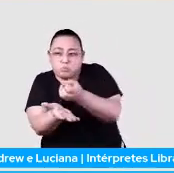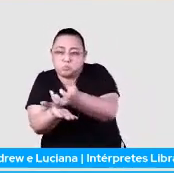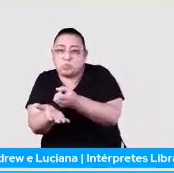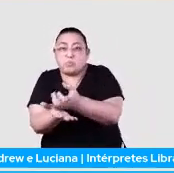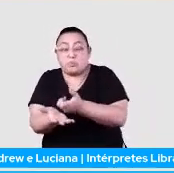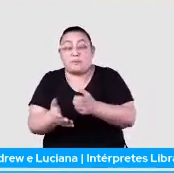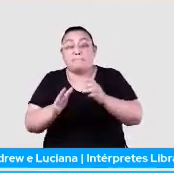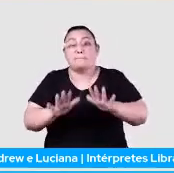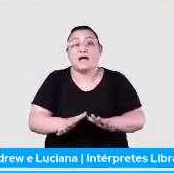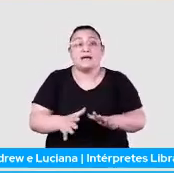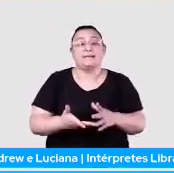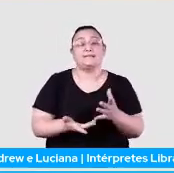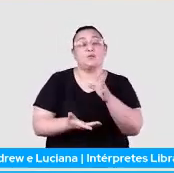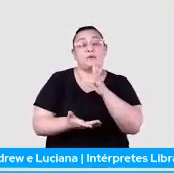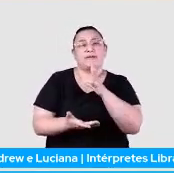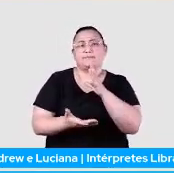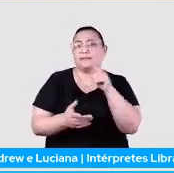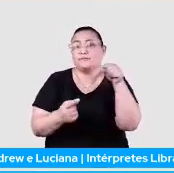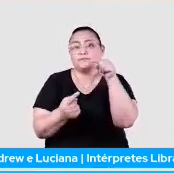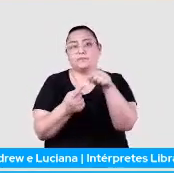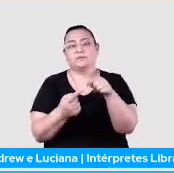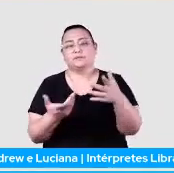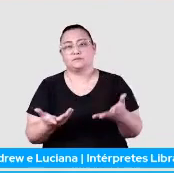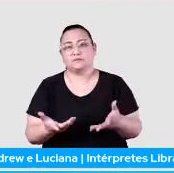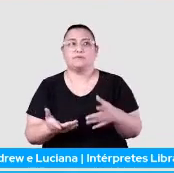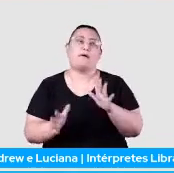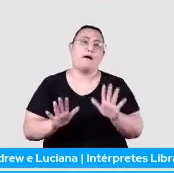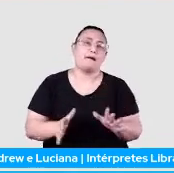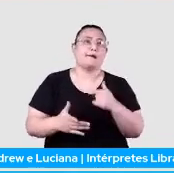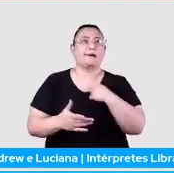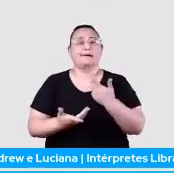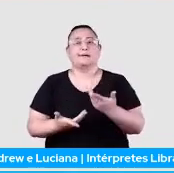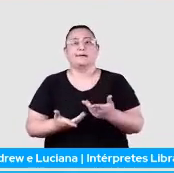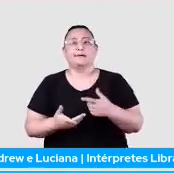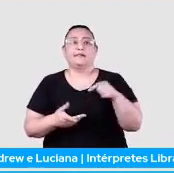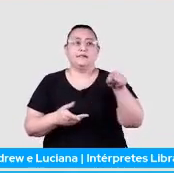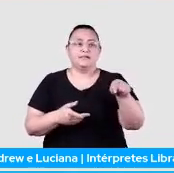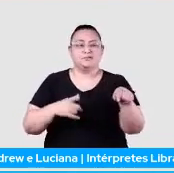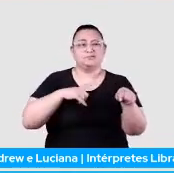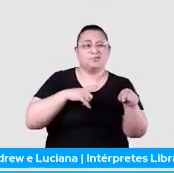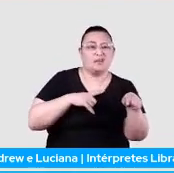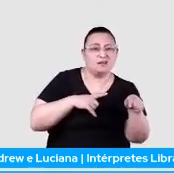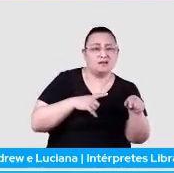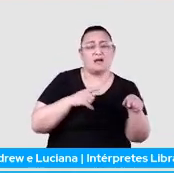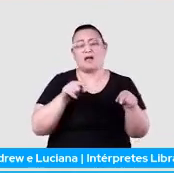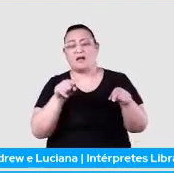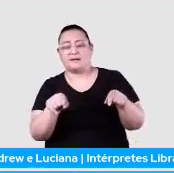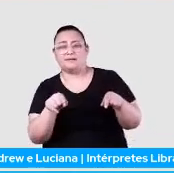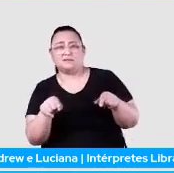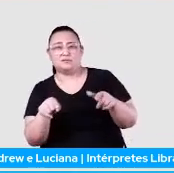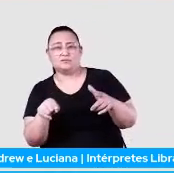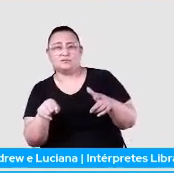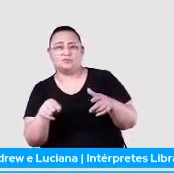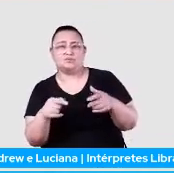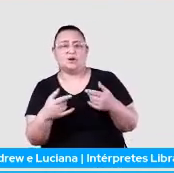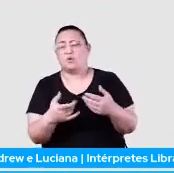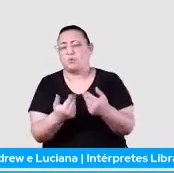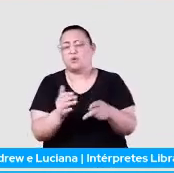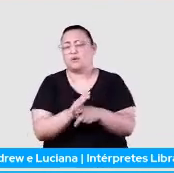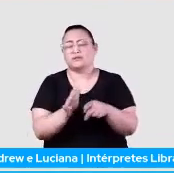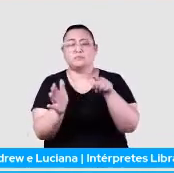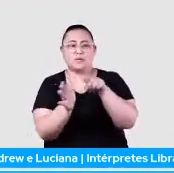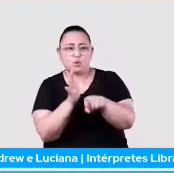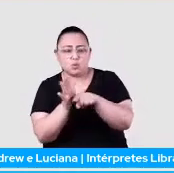Mas é meio que no sentido de ah, isso existe? ah, algum tipo de pergunta